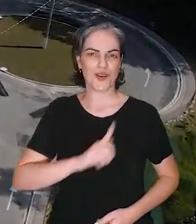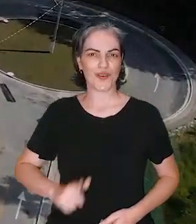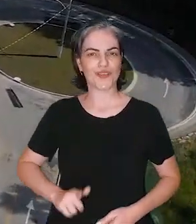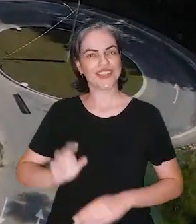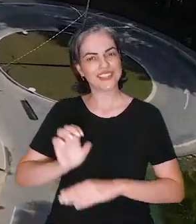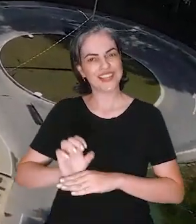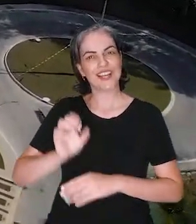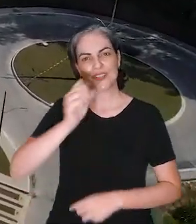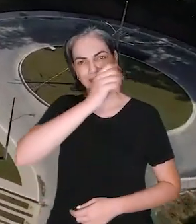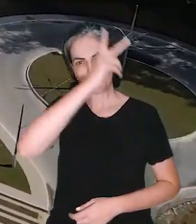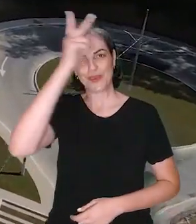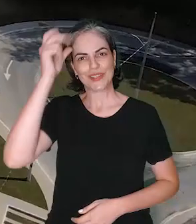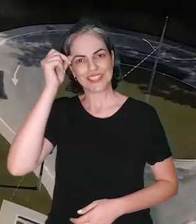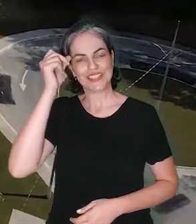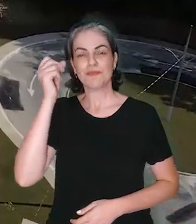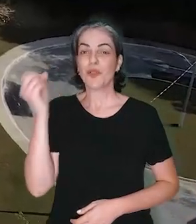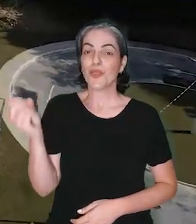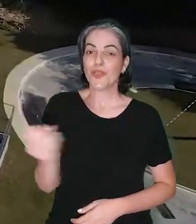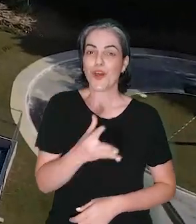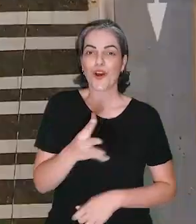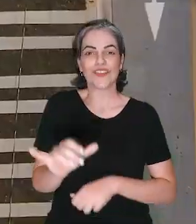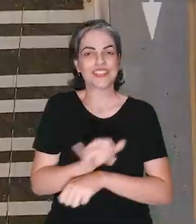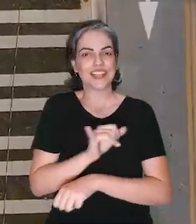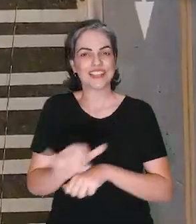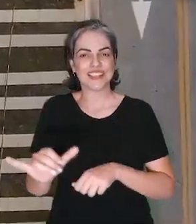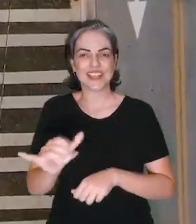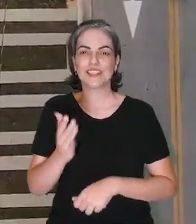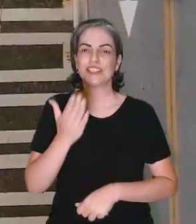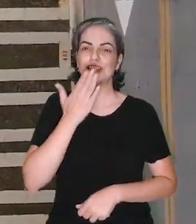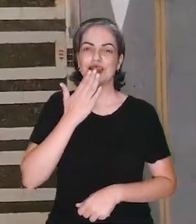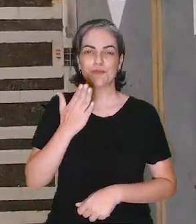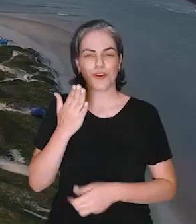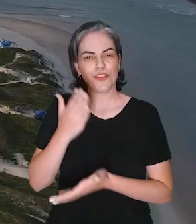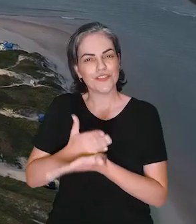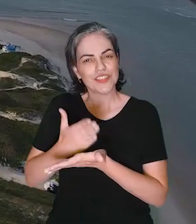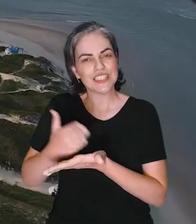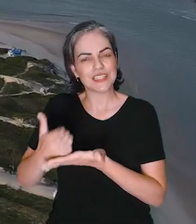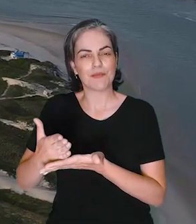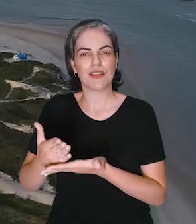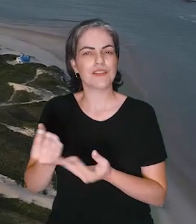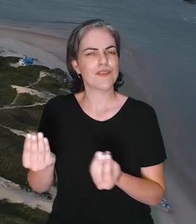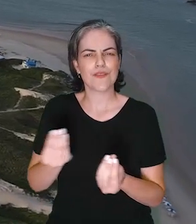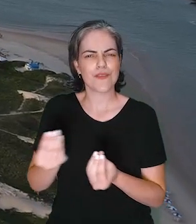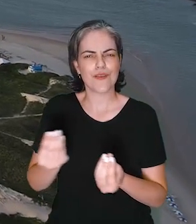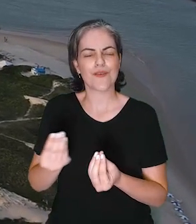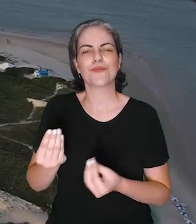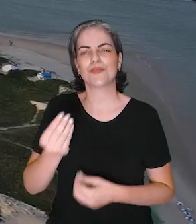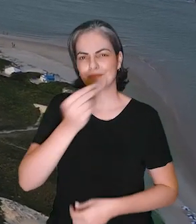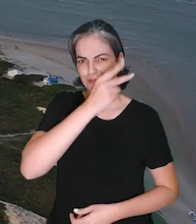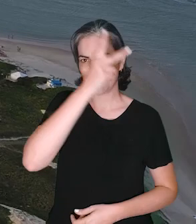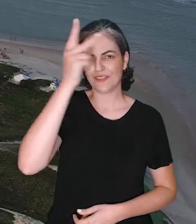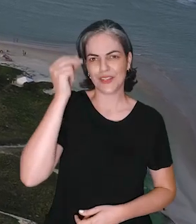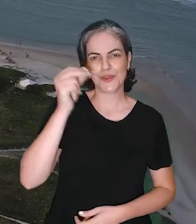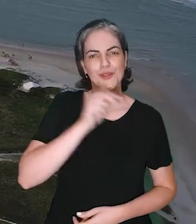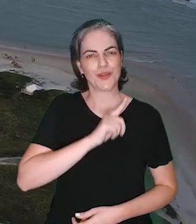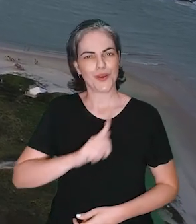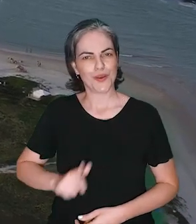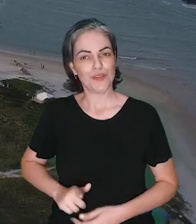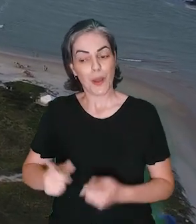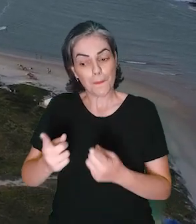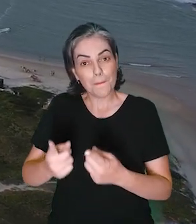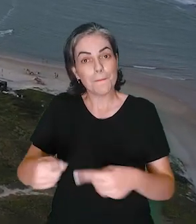Município com uma nova modalidade de financiamento. O objetivo é que as prefeituras ou governos estaduais